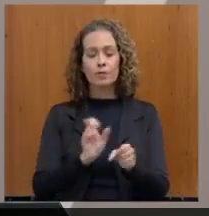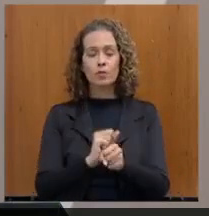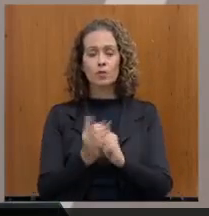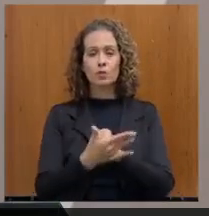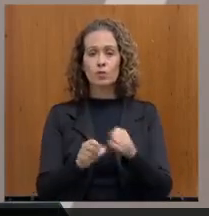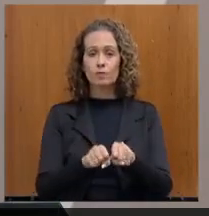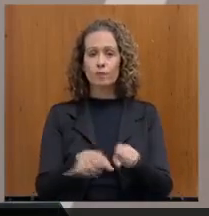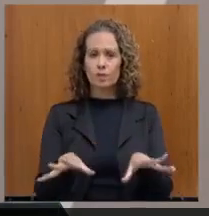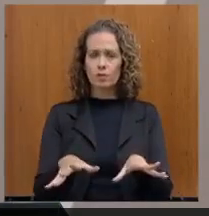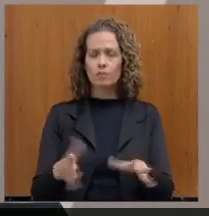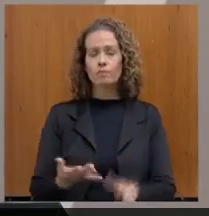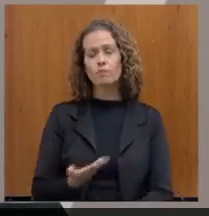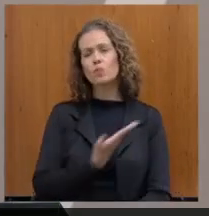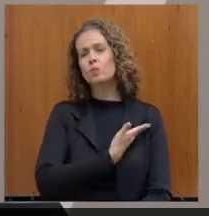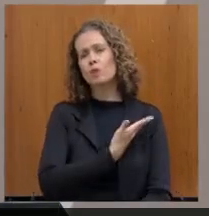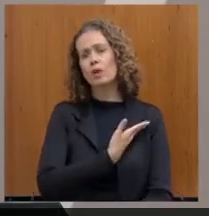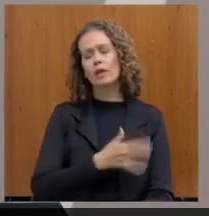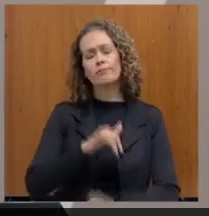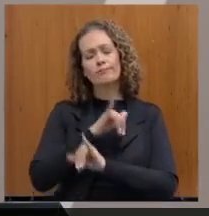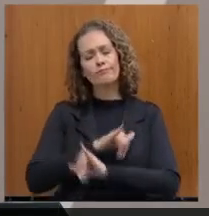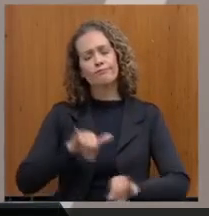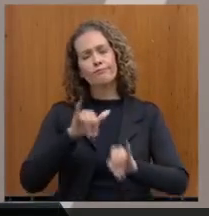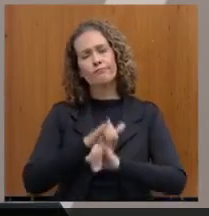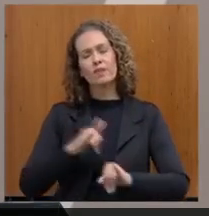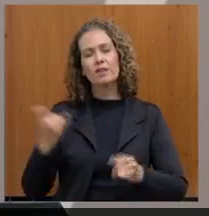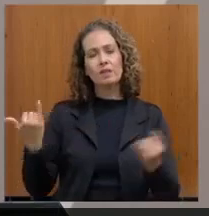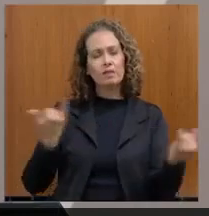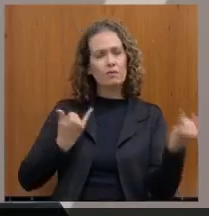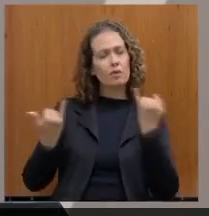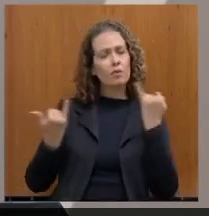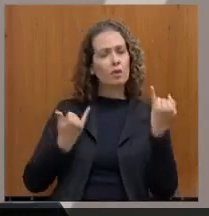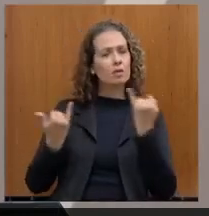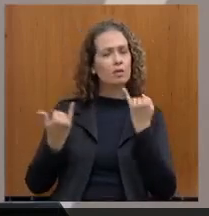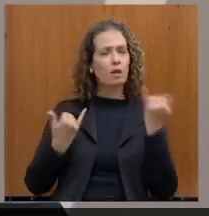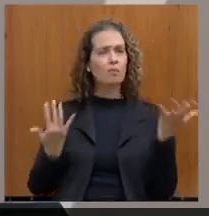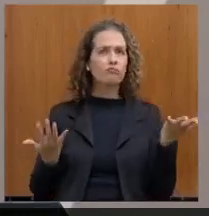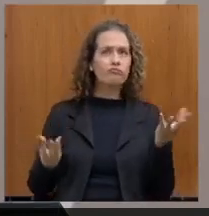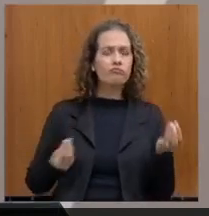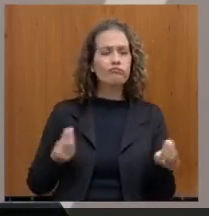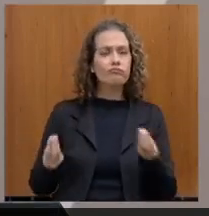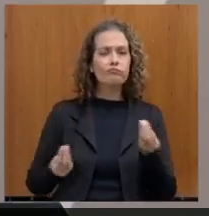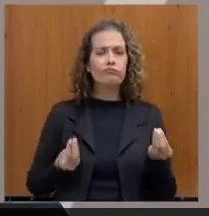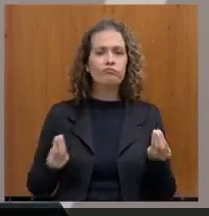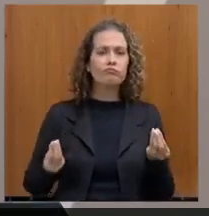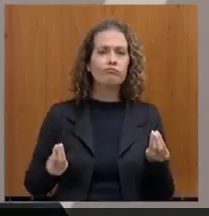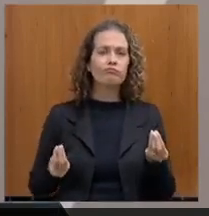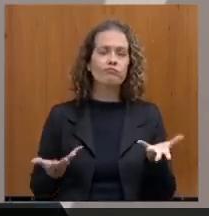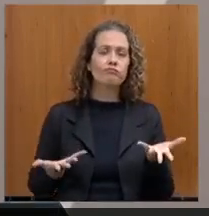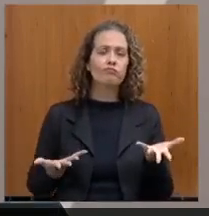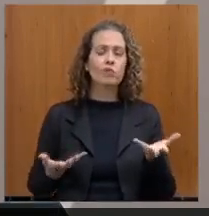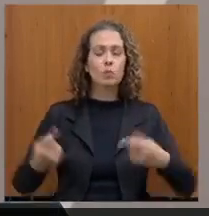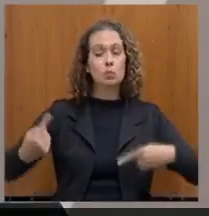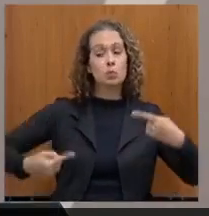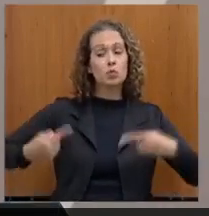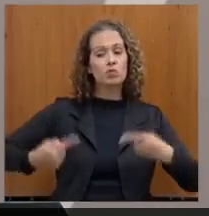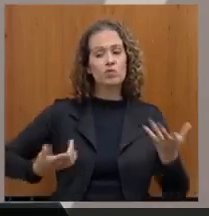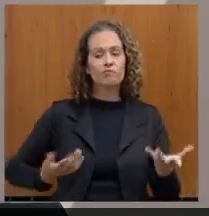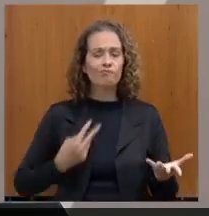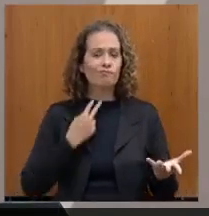colega, e uma informação que eu não tinha como discutir,